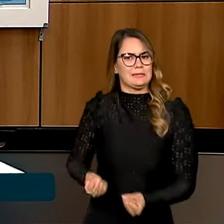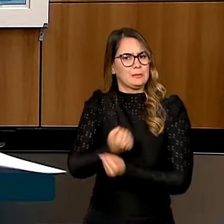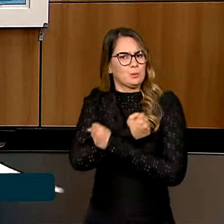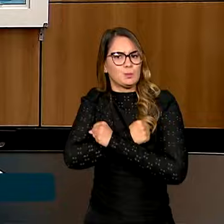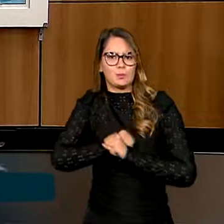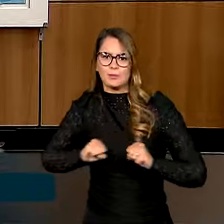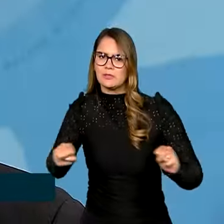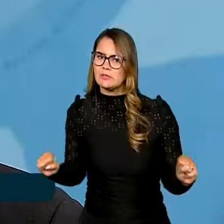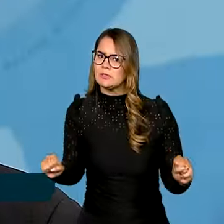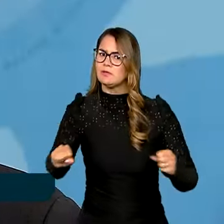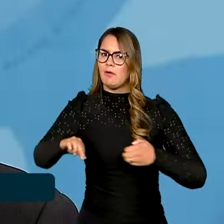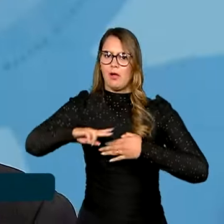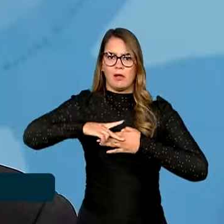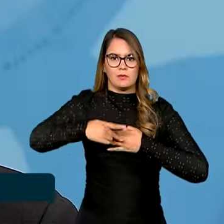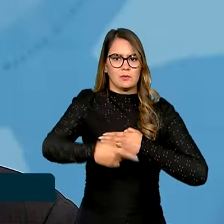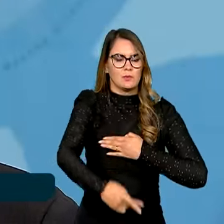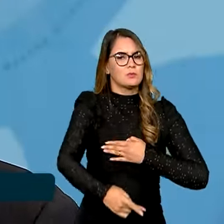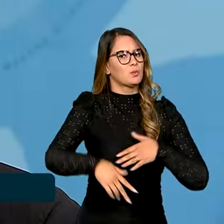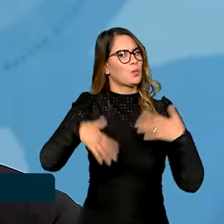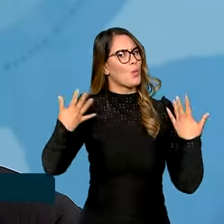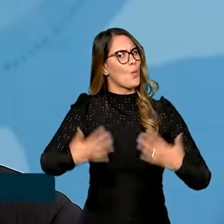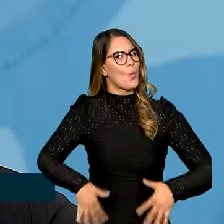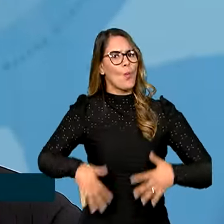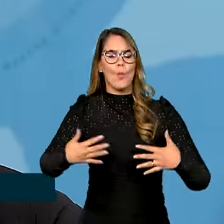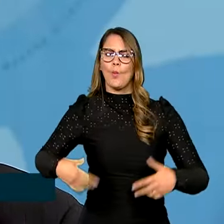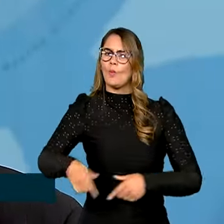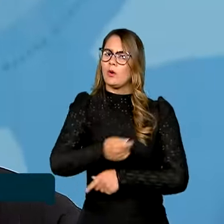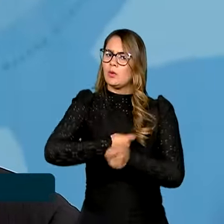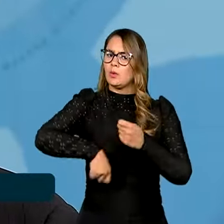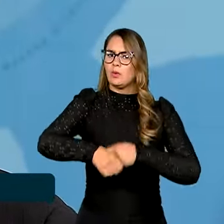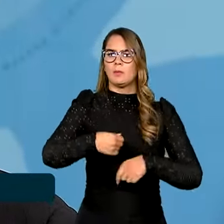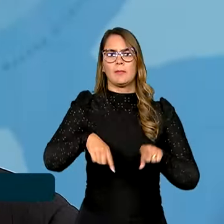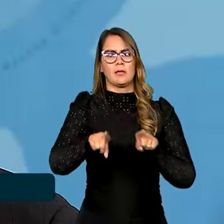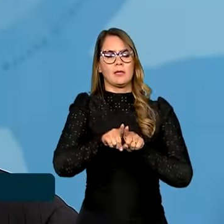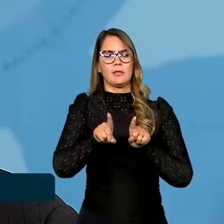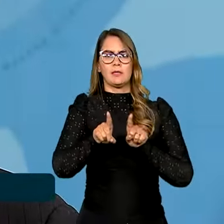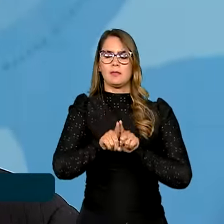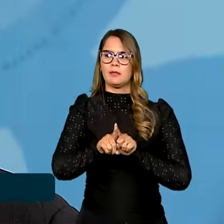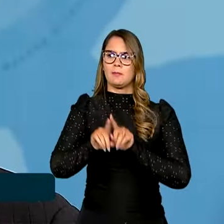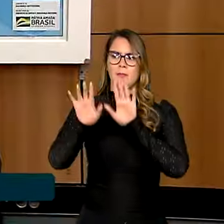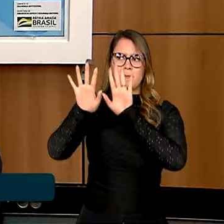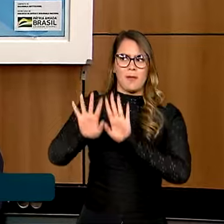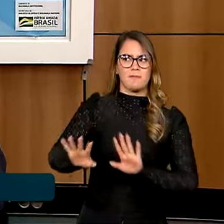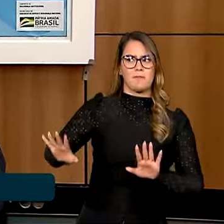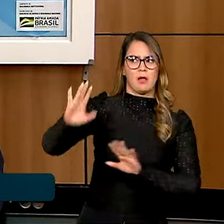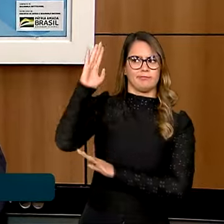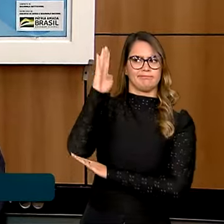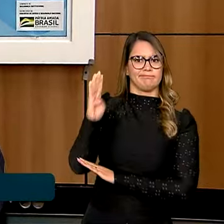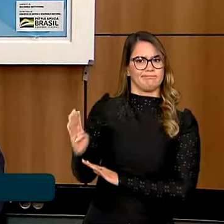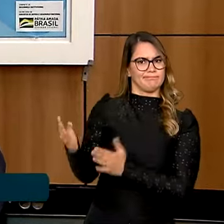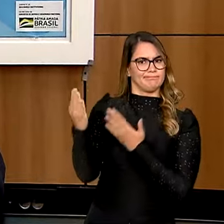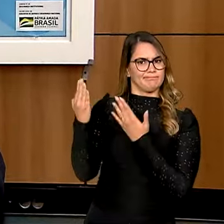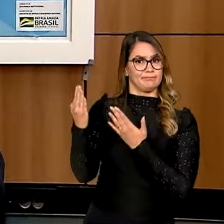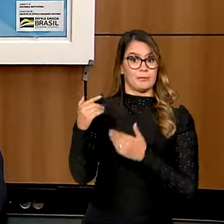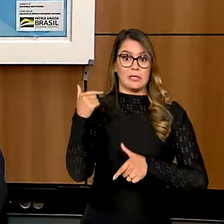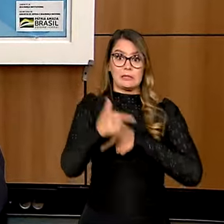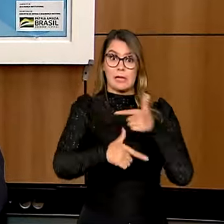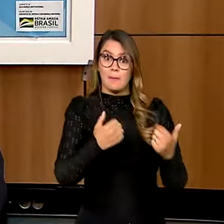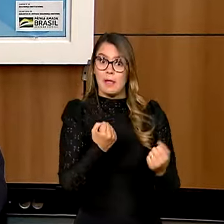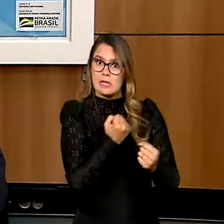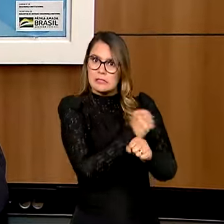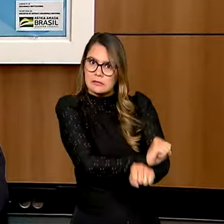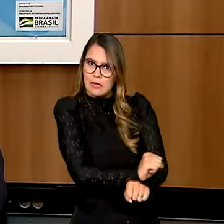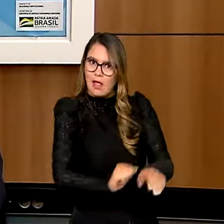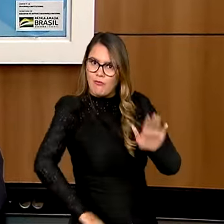e as consequências são danosas para a economia e para a imagem do Brasil. Trabalho análogo à escravidão é crime.